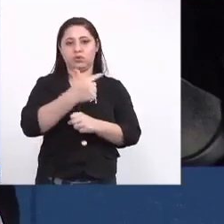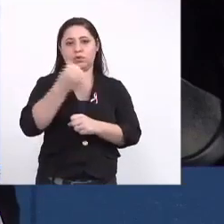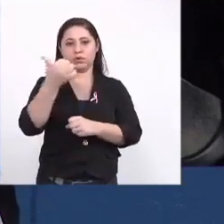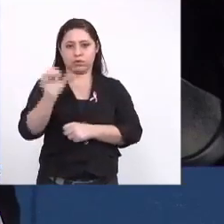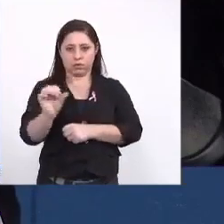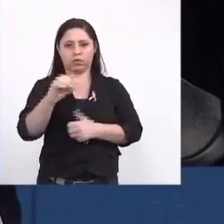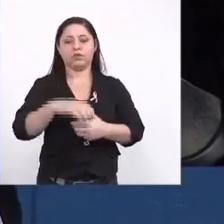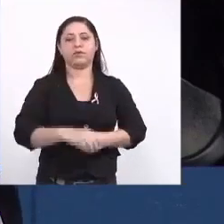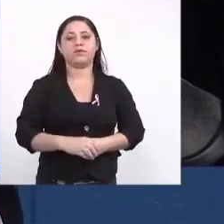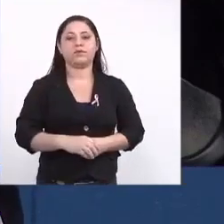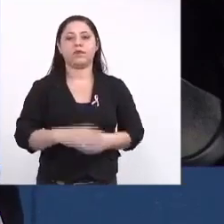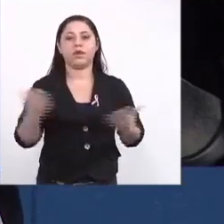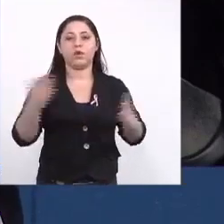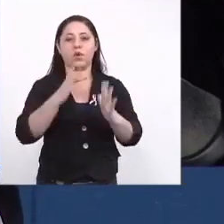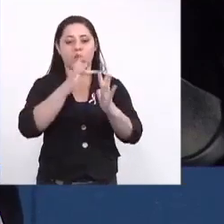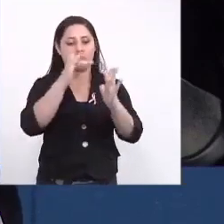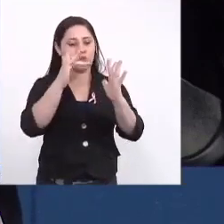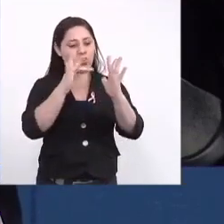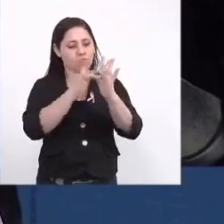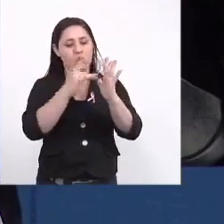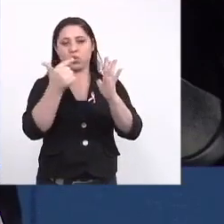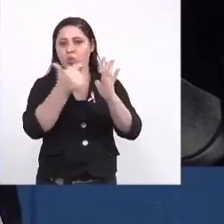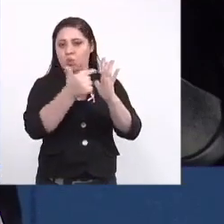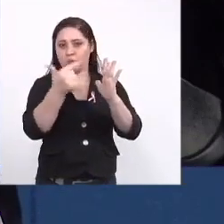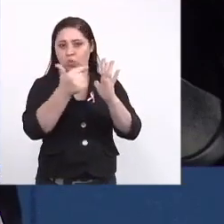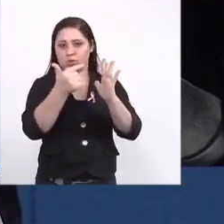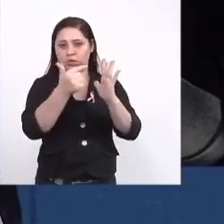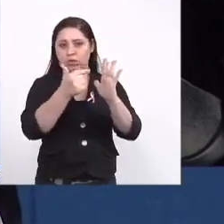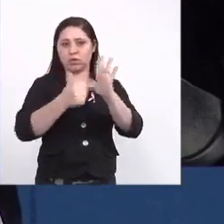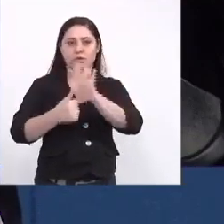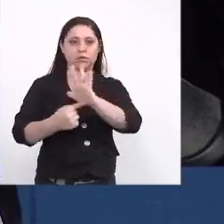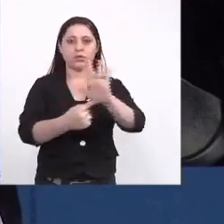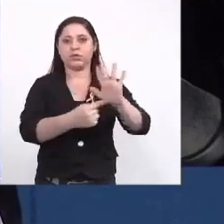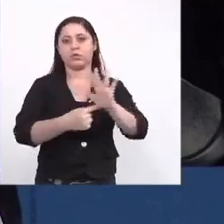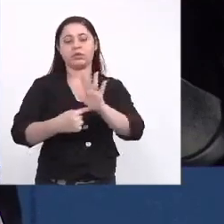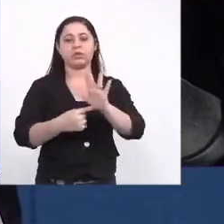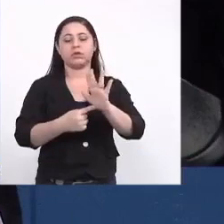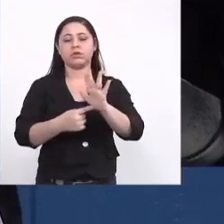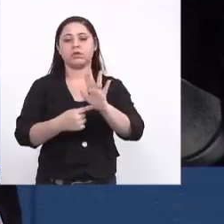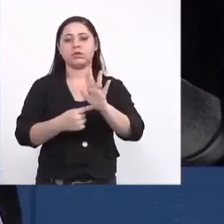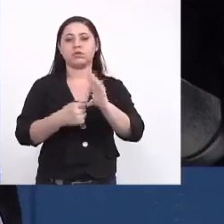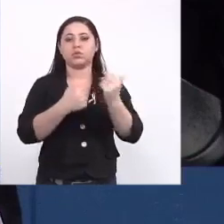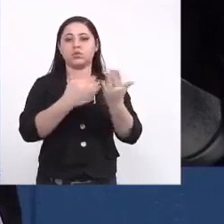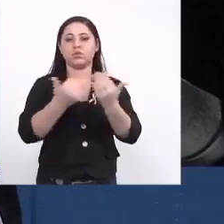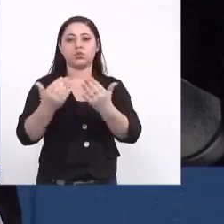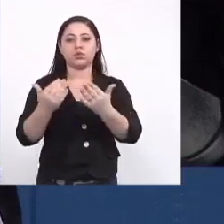Passando para o item 2 da apresentação dos encaminhamentos